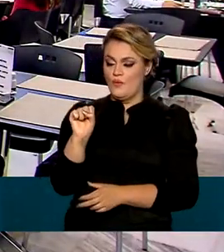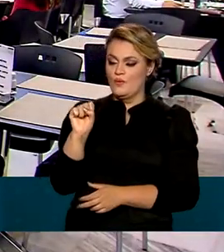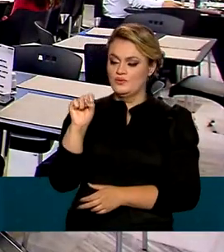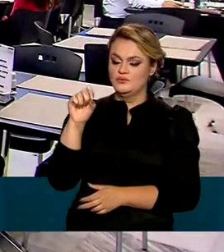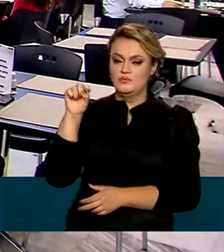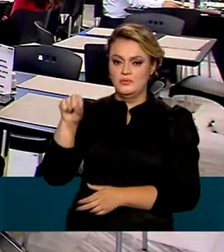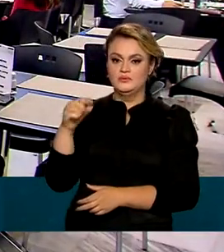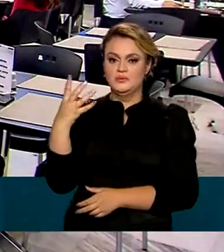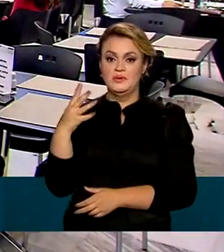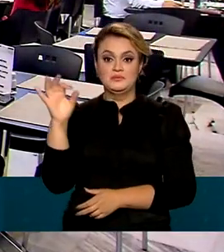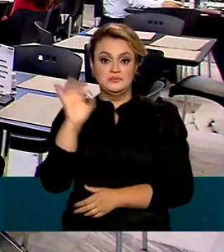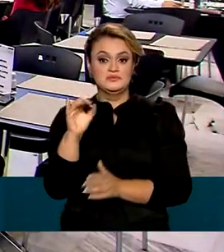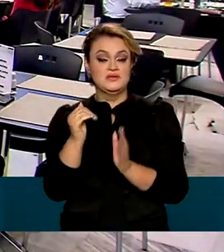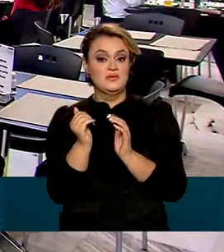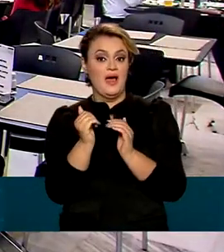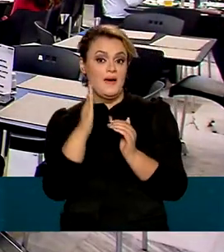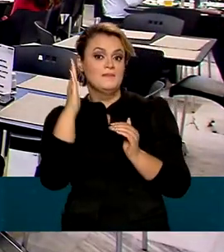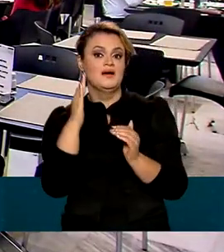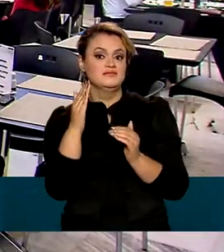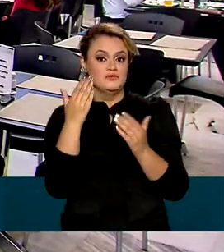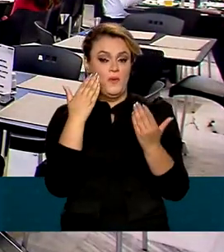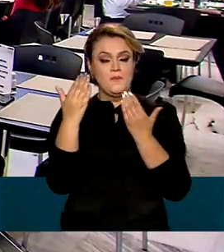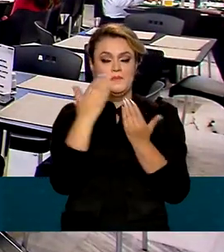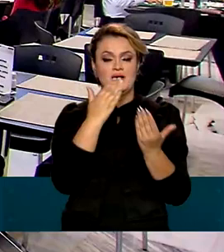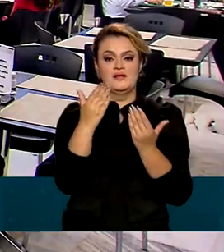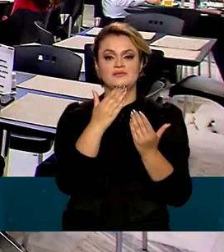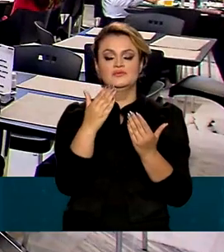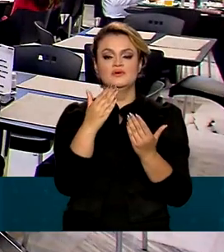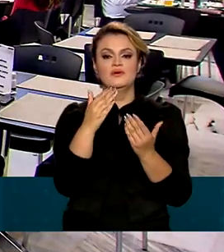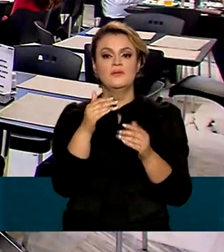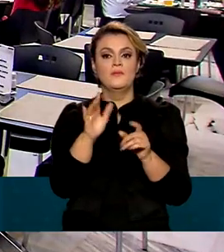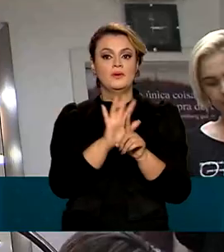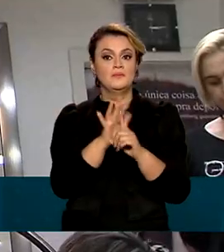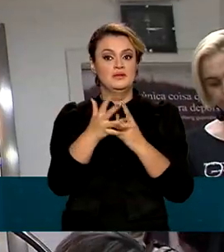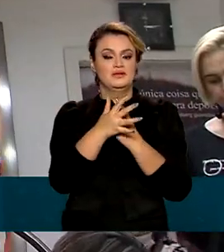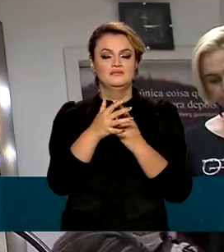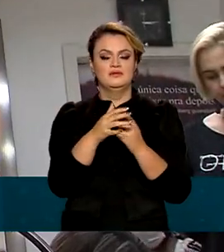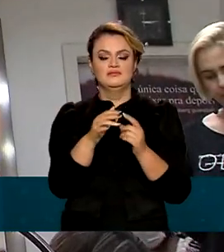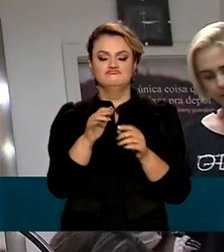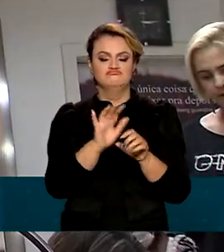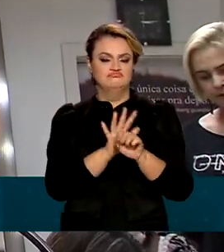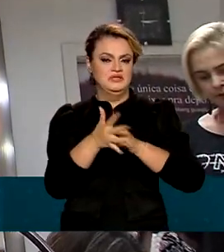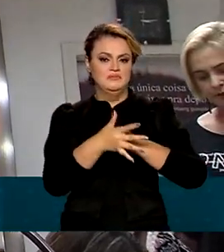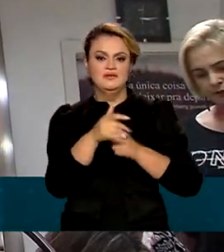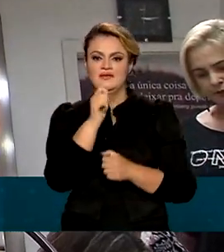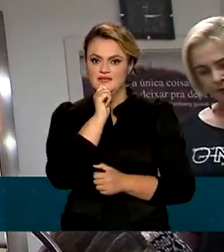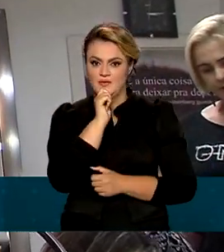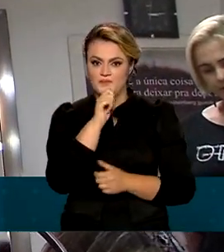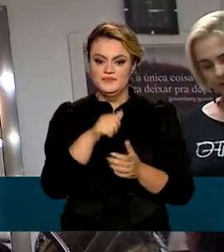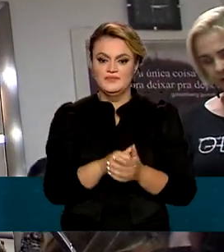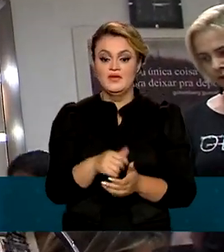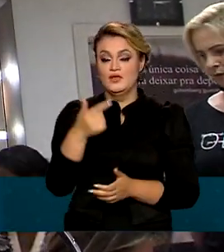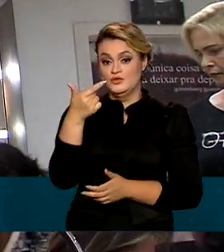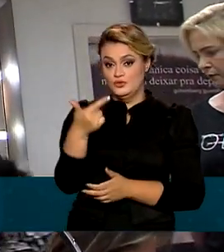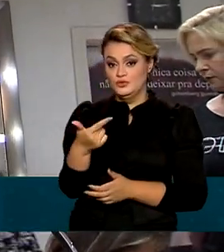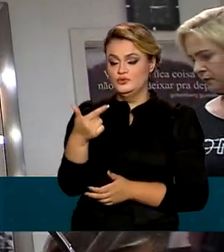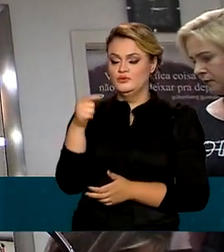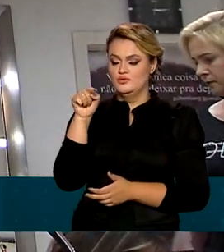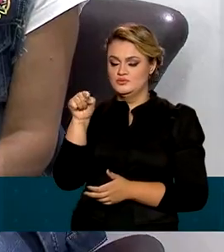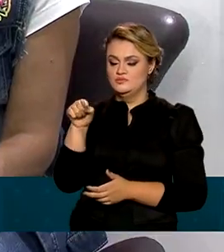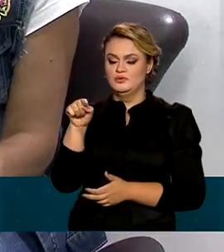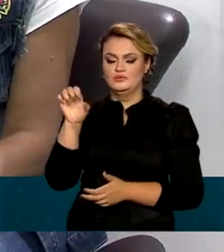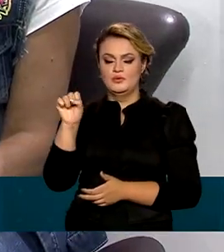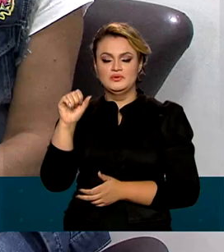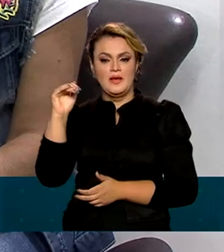% acima do volume registrado no período pré-pandemia. E apenas 2,8% abaixo